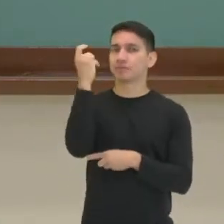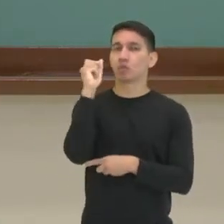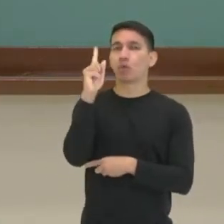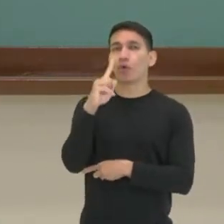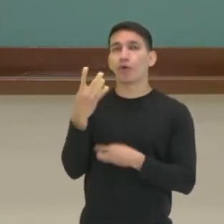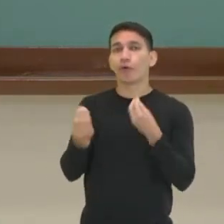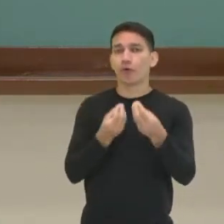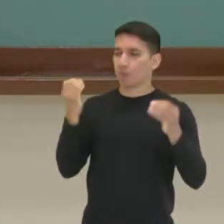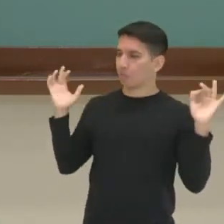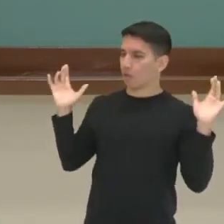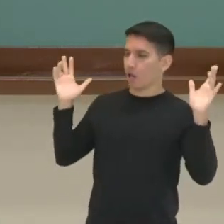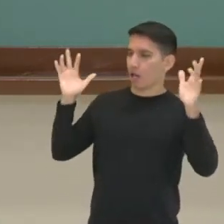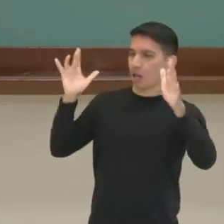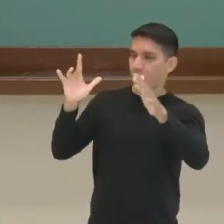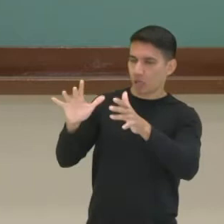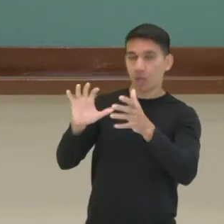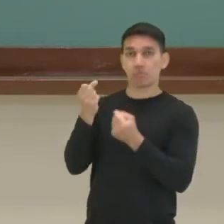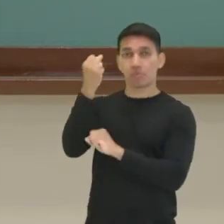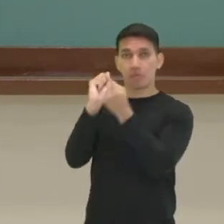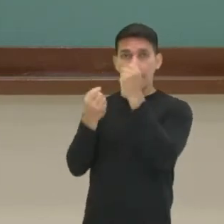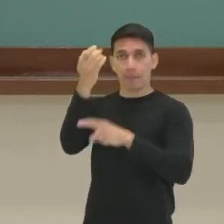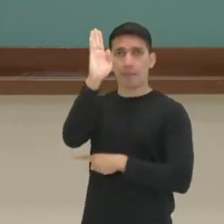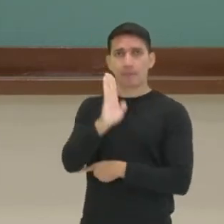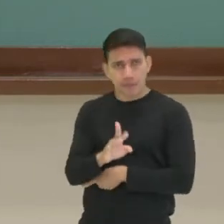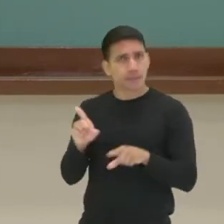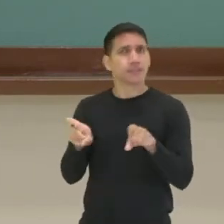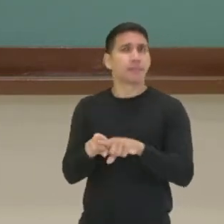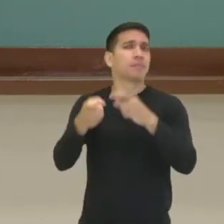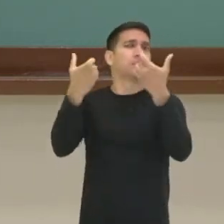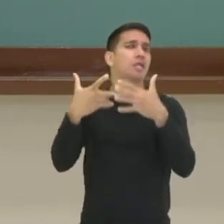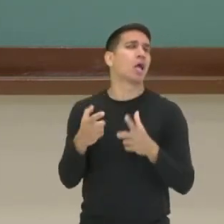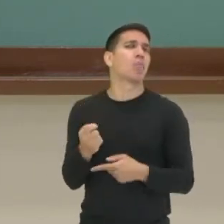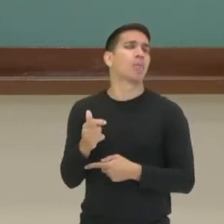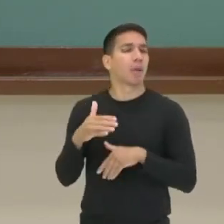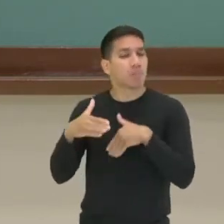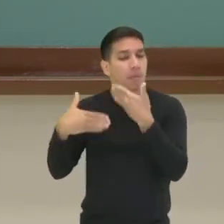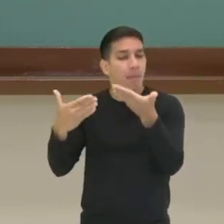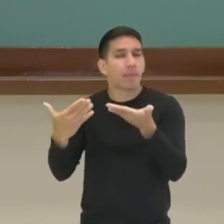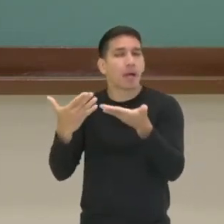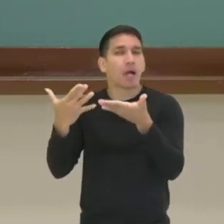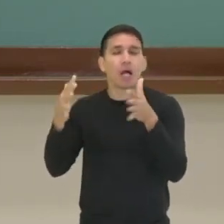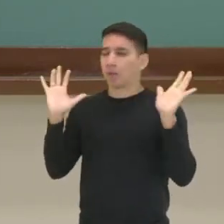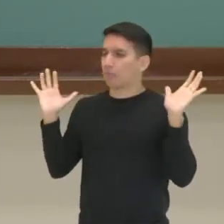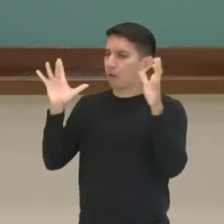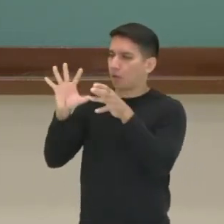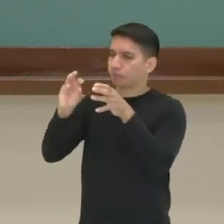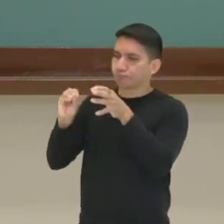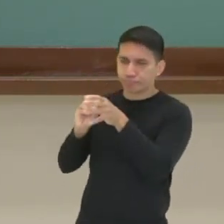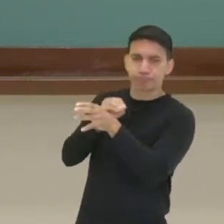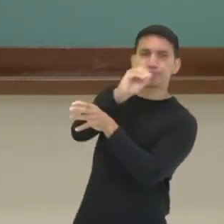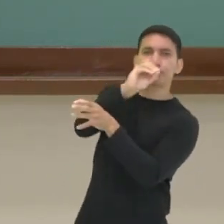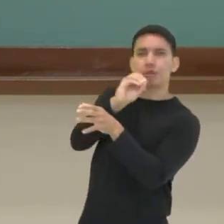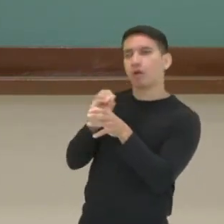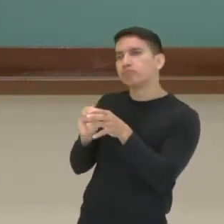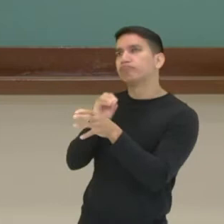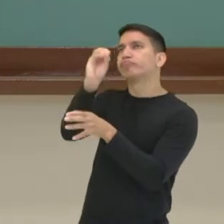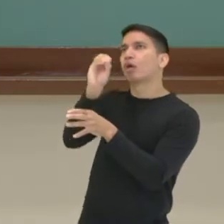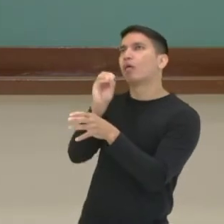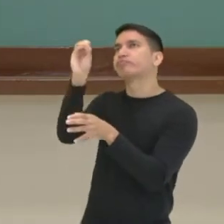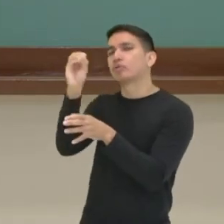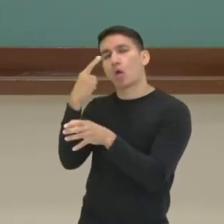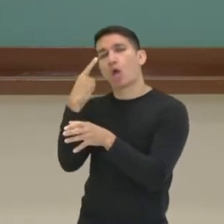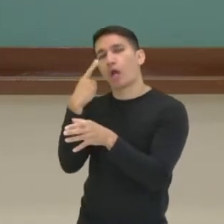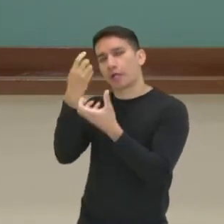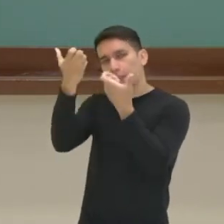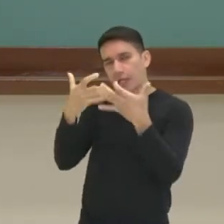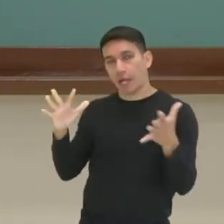que é a concentração industrial brasileira e também falar um pouquinho sobre esse processo de desconcentração industrial brasileira. Vamos ver aqui